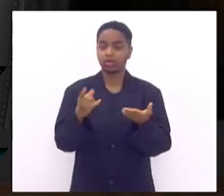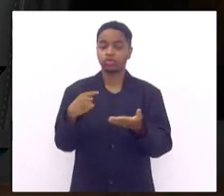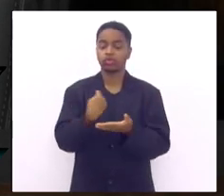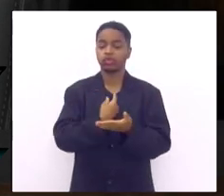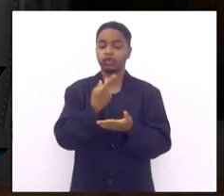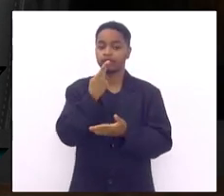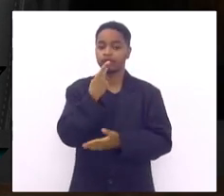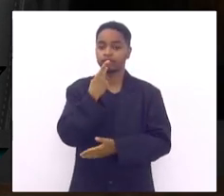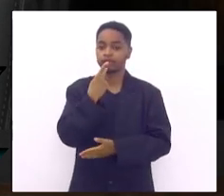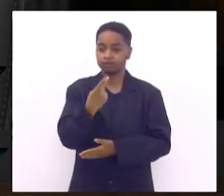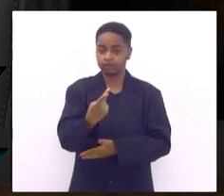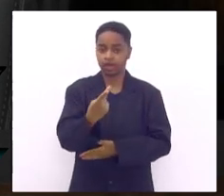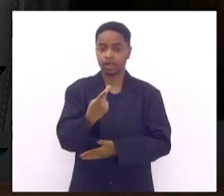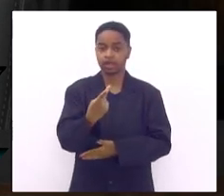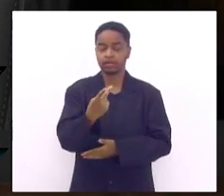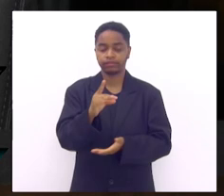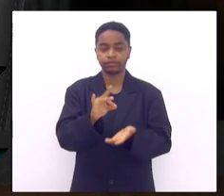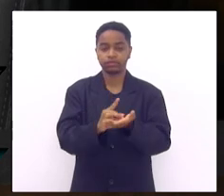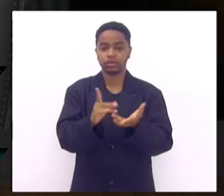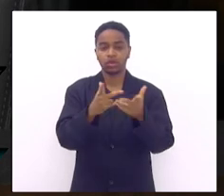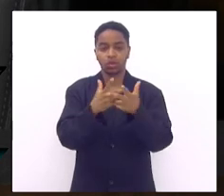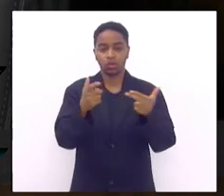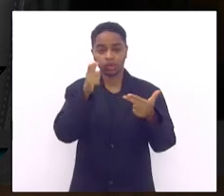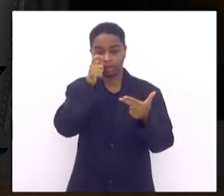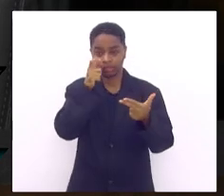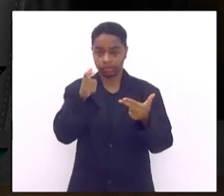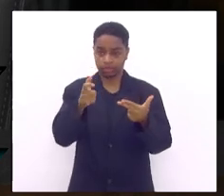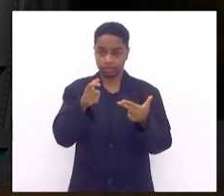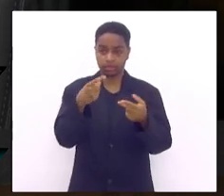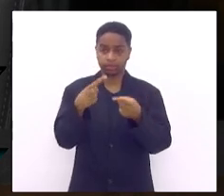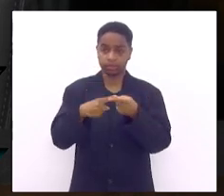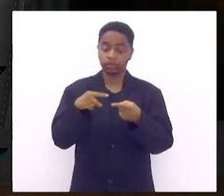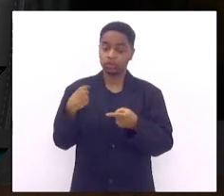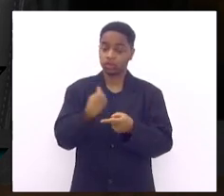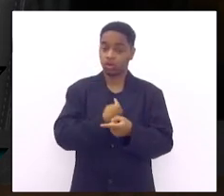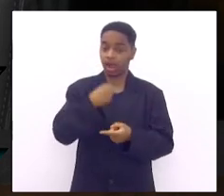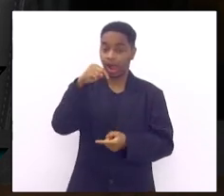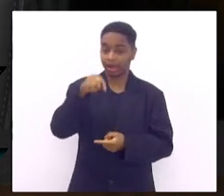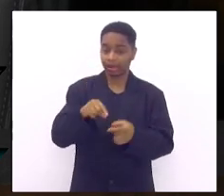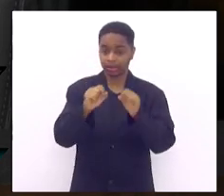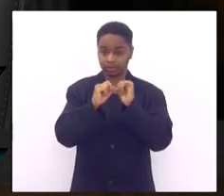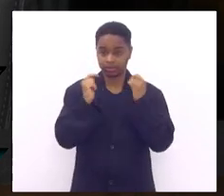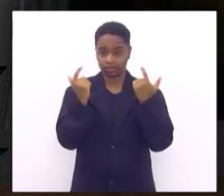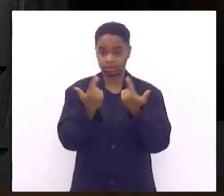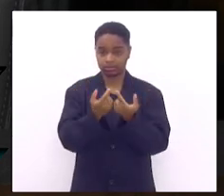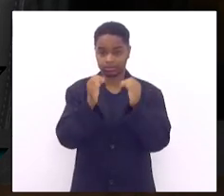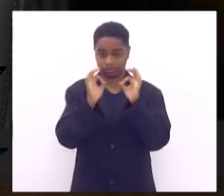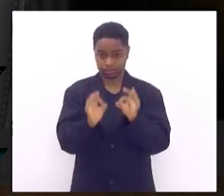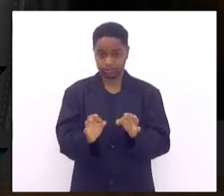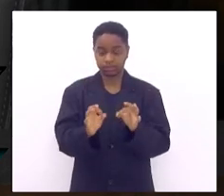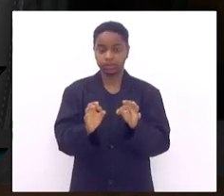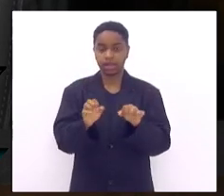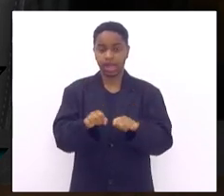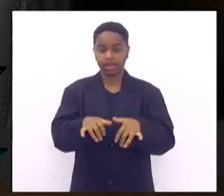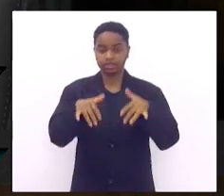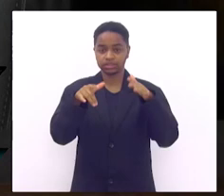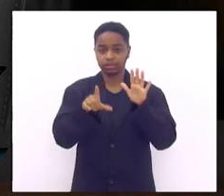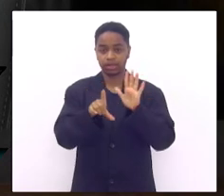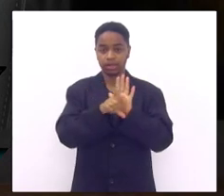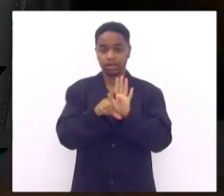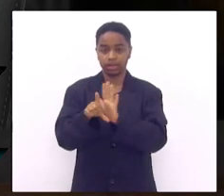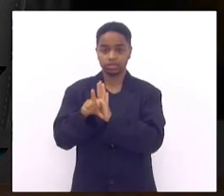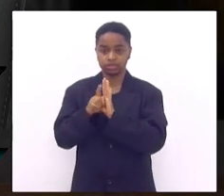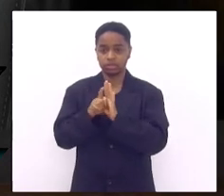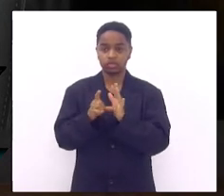direto ao que interessa nós estamos aqui na LERGE na Assembleia Legislativa ao